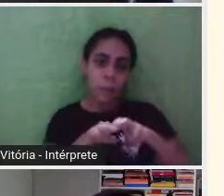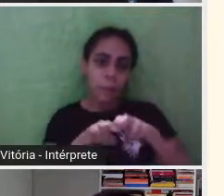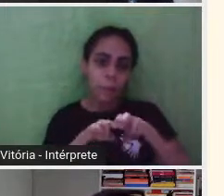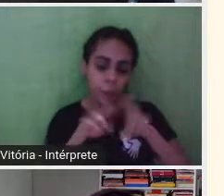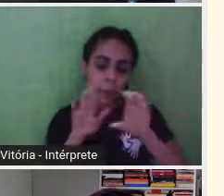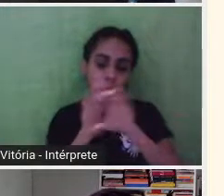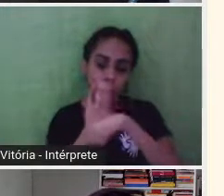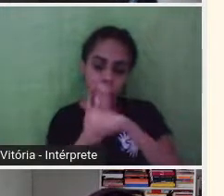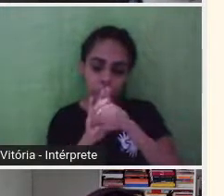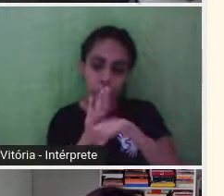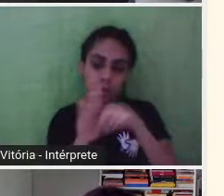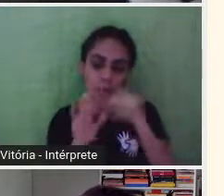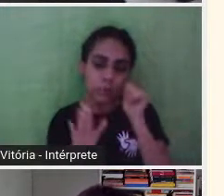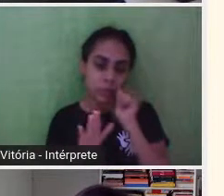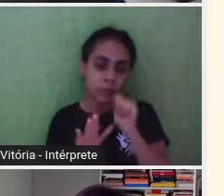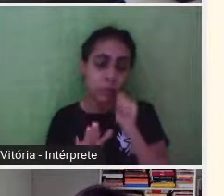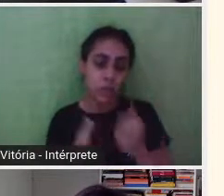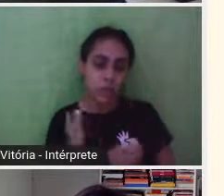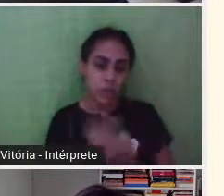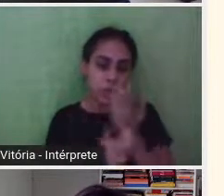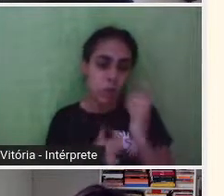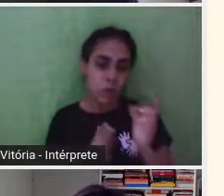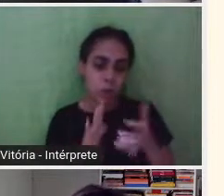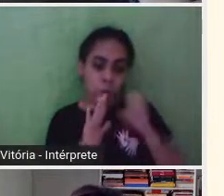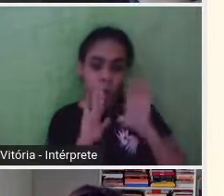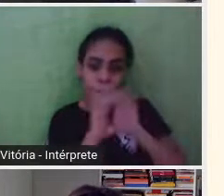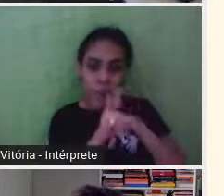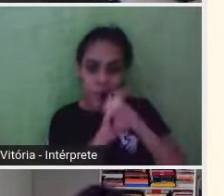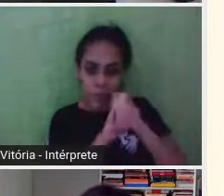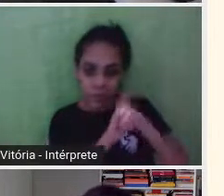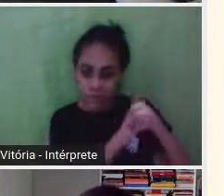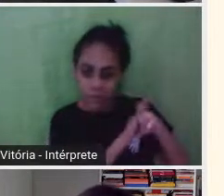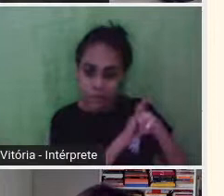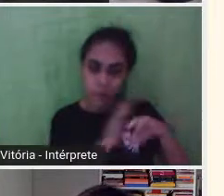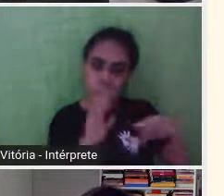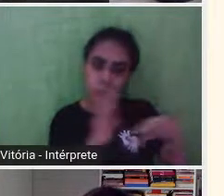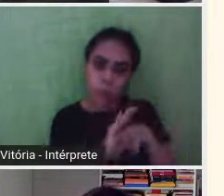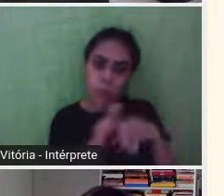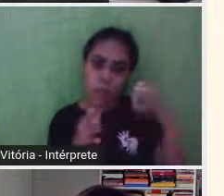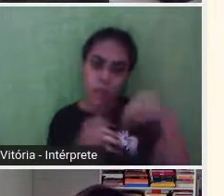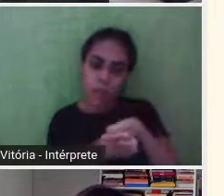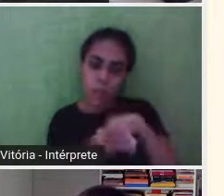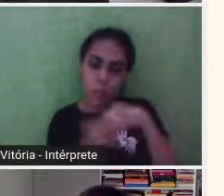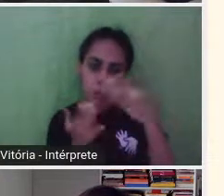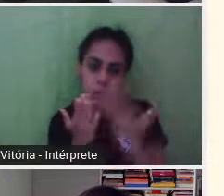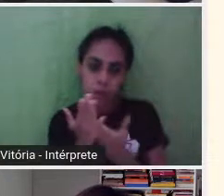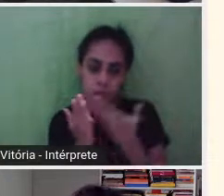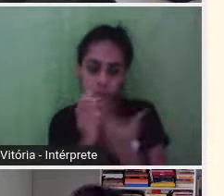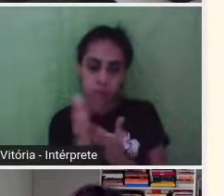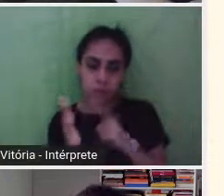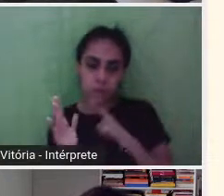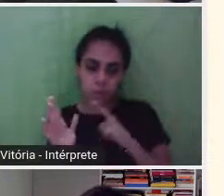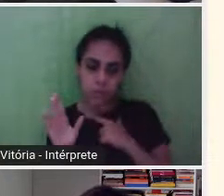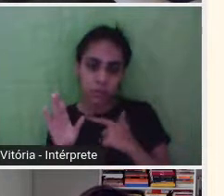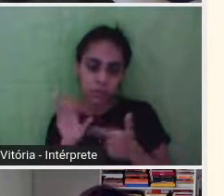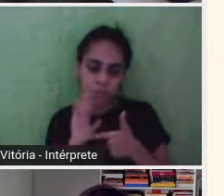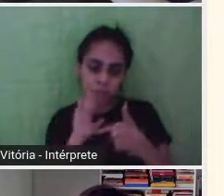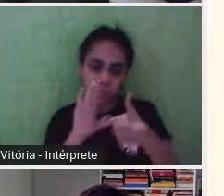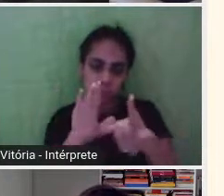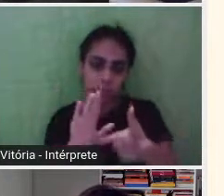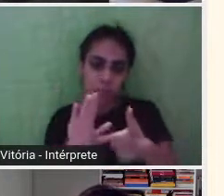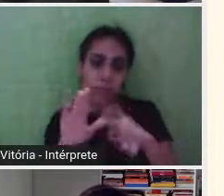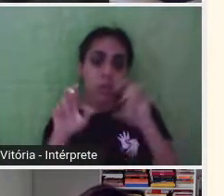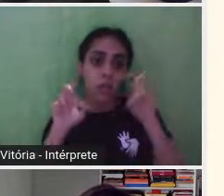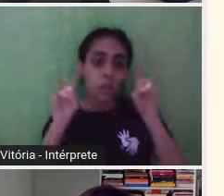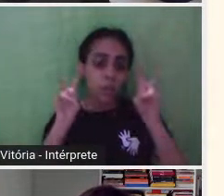a Helena Ferrante criou, ele é muito presente na obra dela. e aí no caso da filha